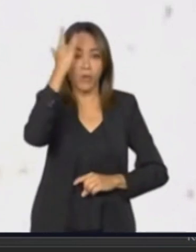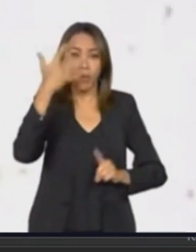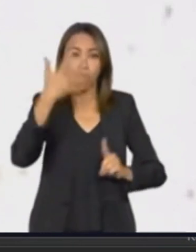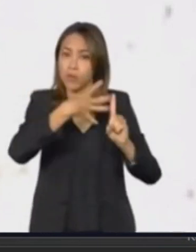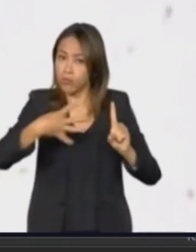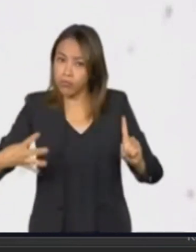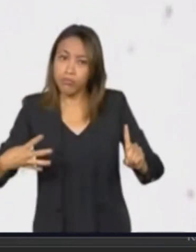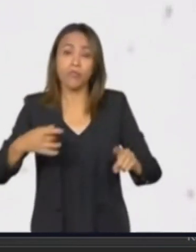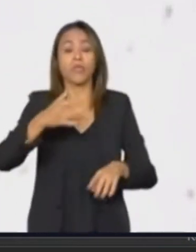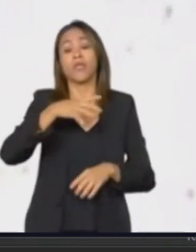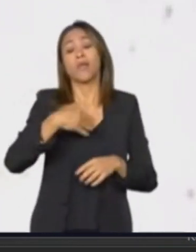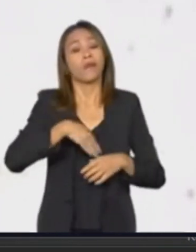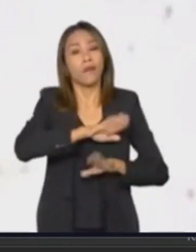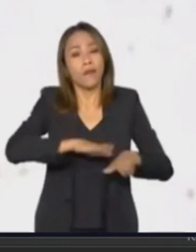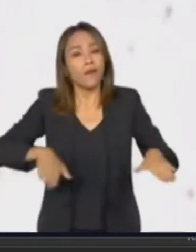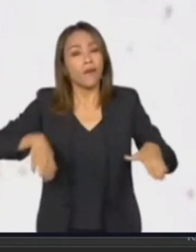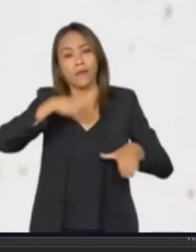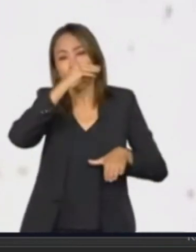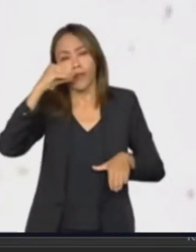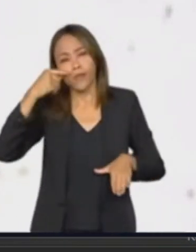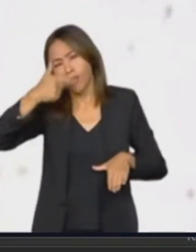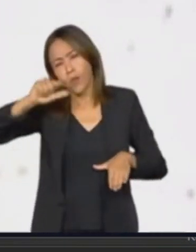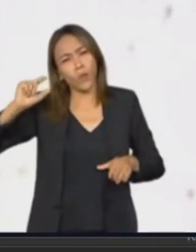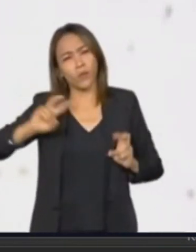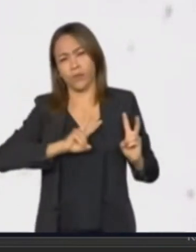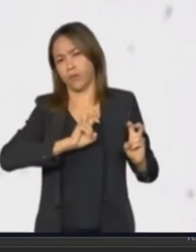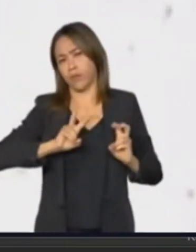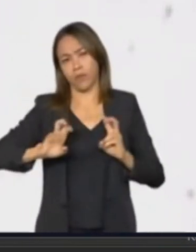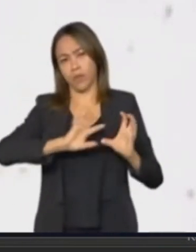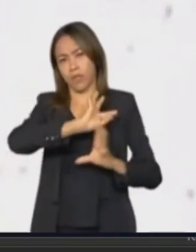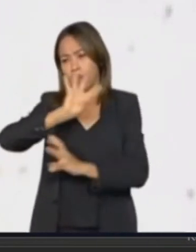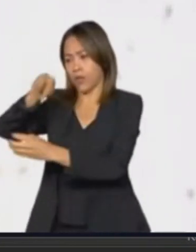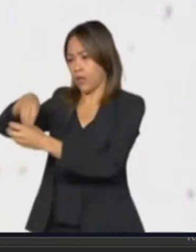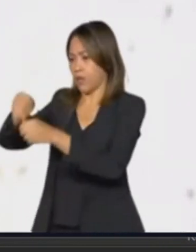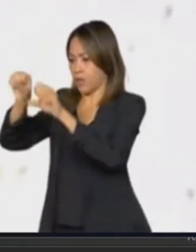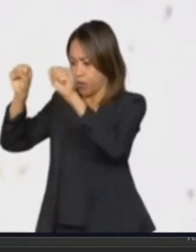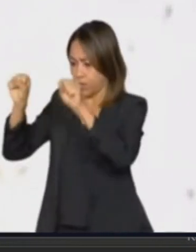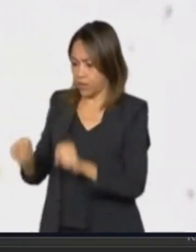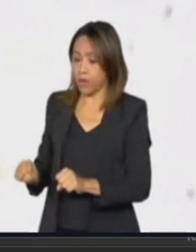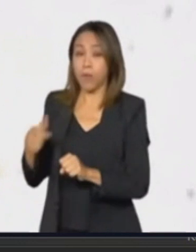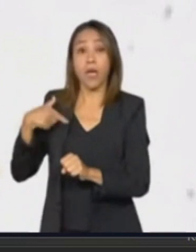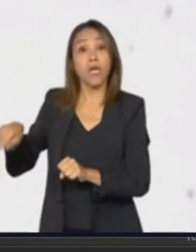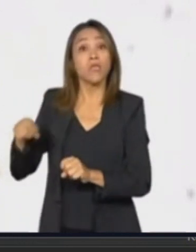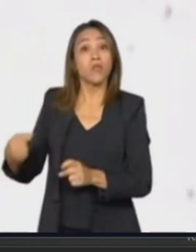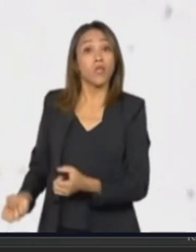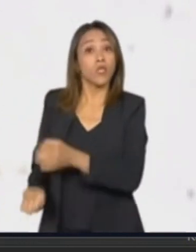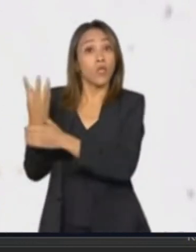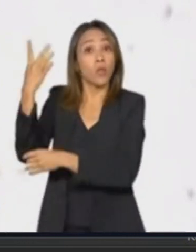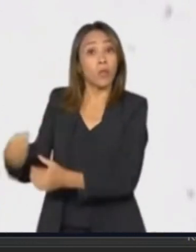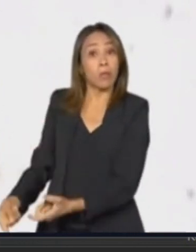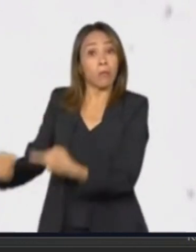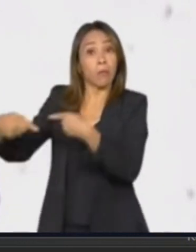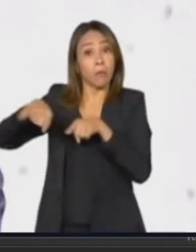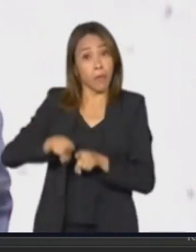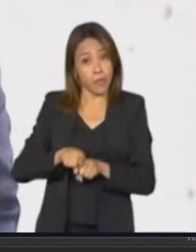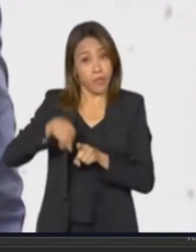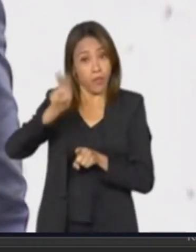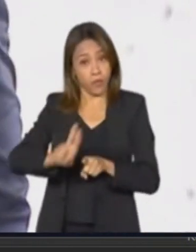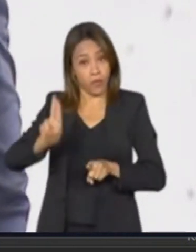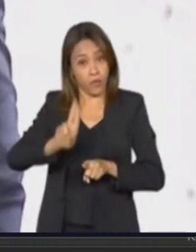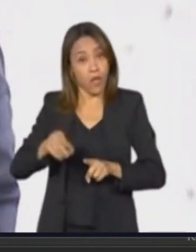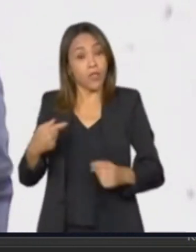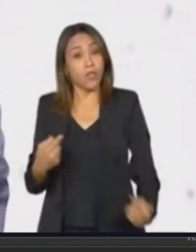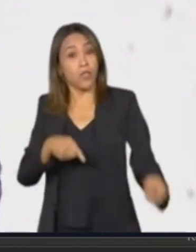idosas, crianças, adolescentes e outros temas. Desenvolvido em parceria com universidades e sociedade civil, com